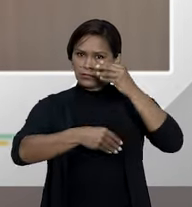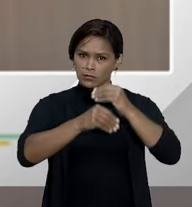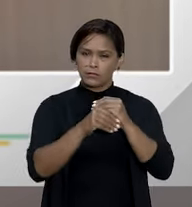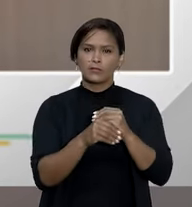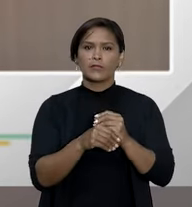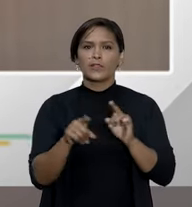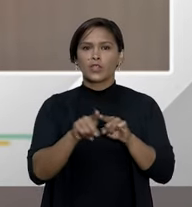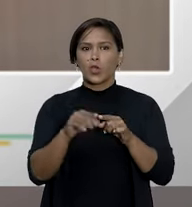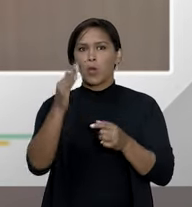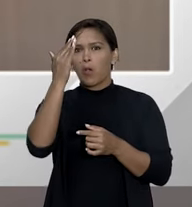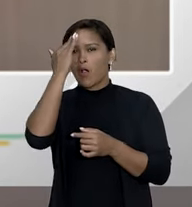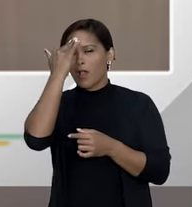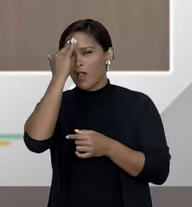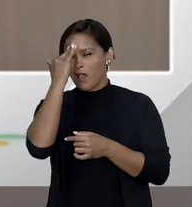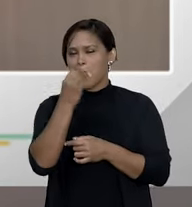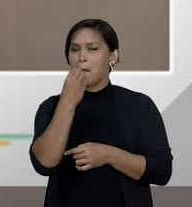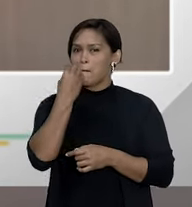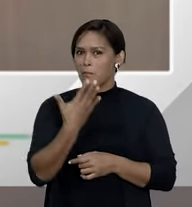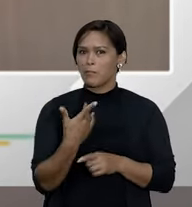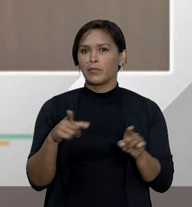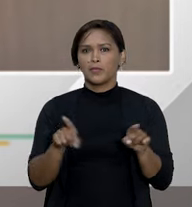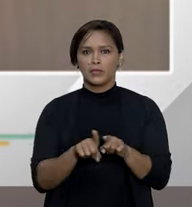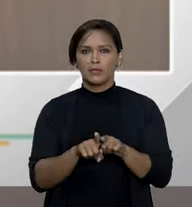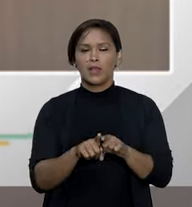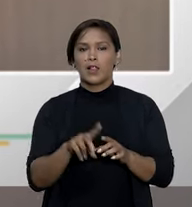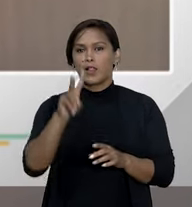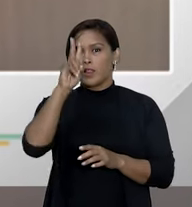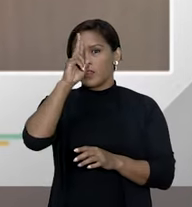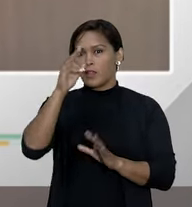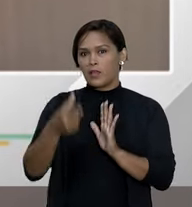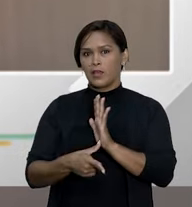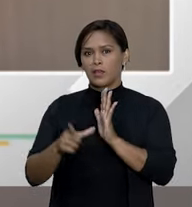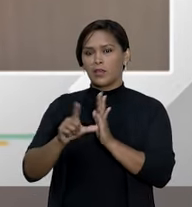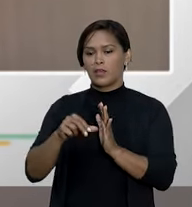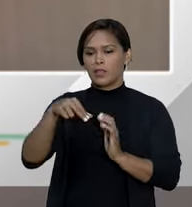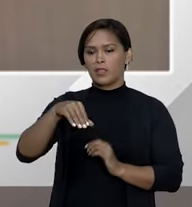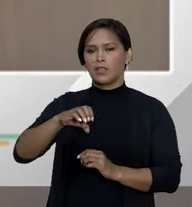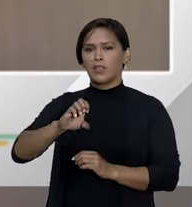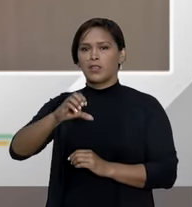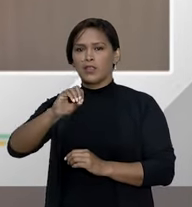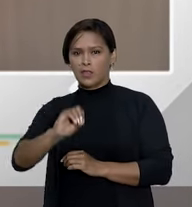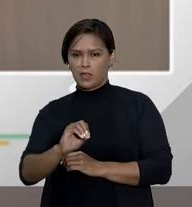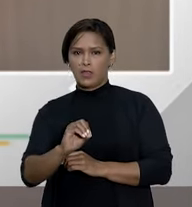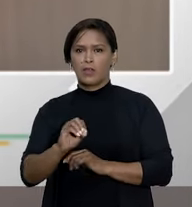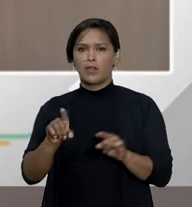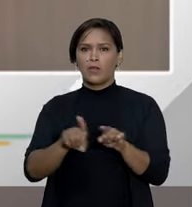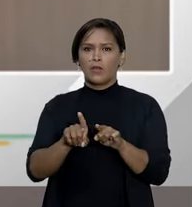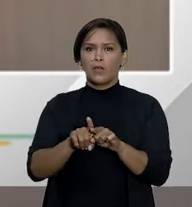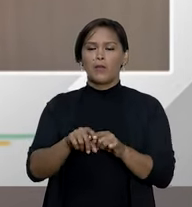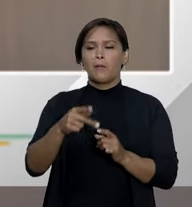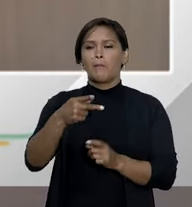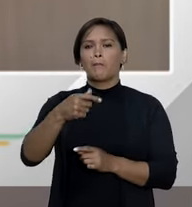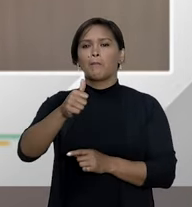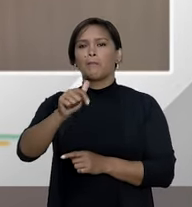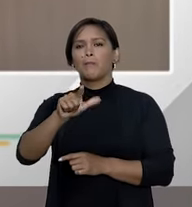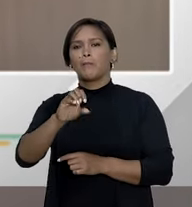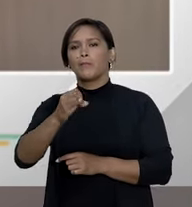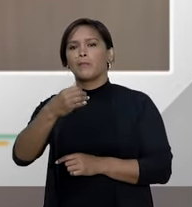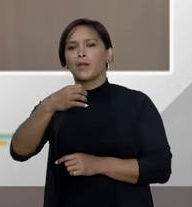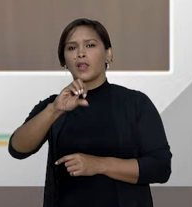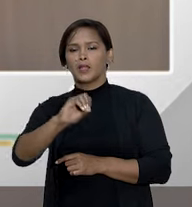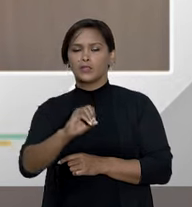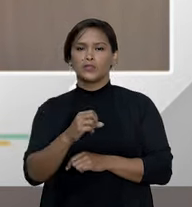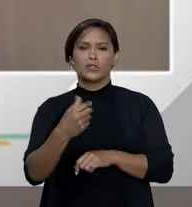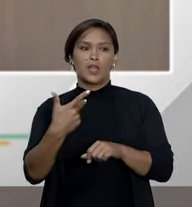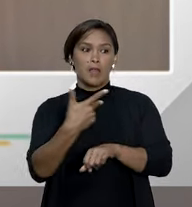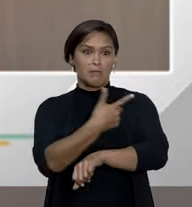sabedoria ressalvou os antineoplásicos orais e correlacionados a medicação